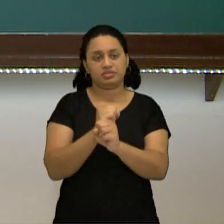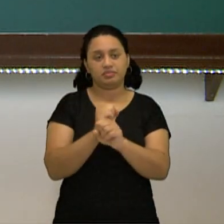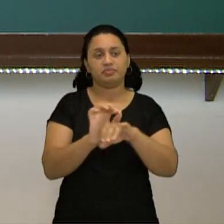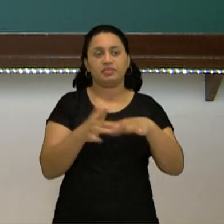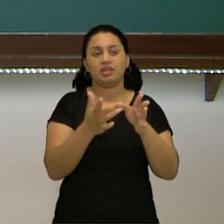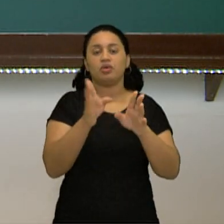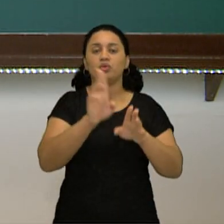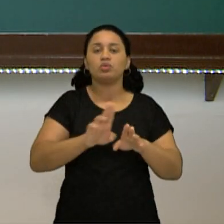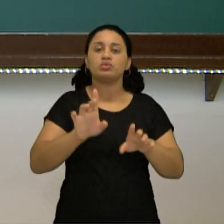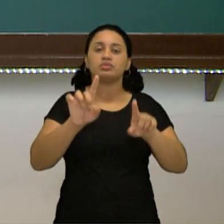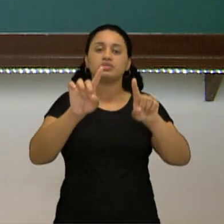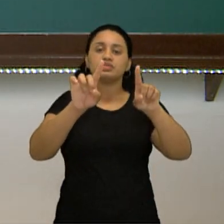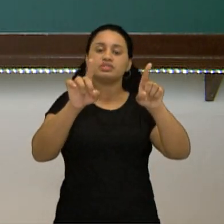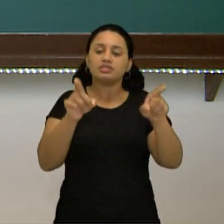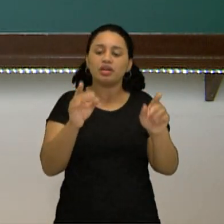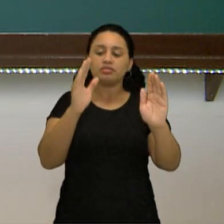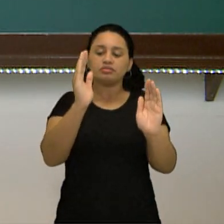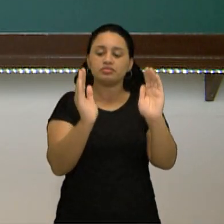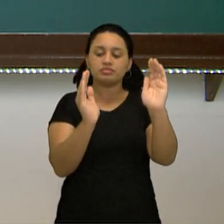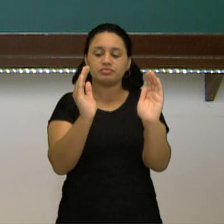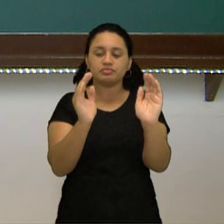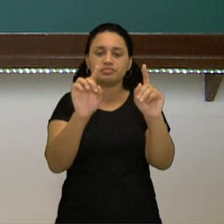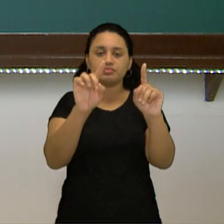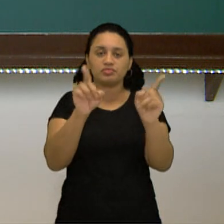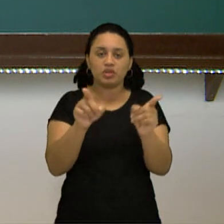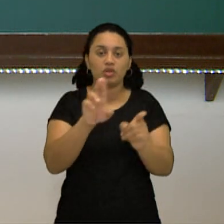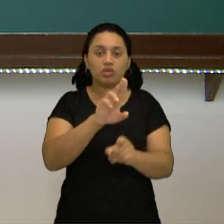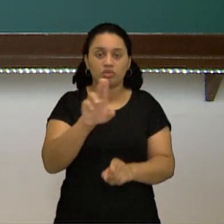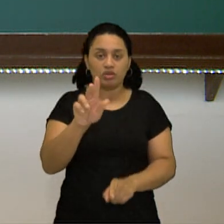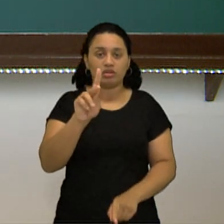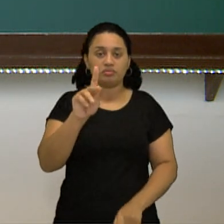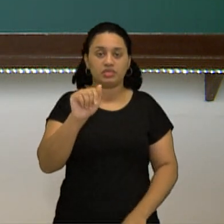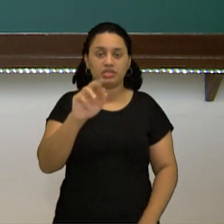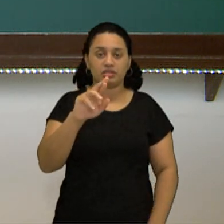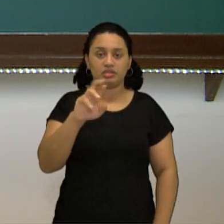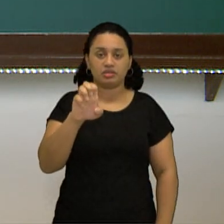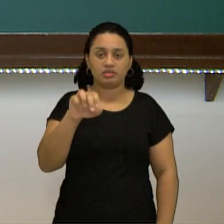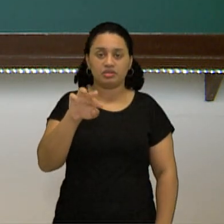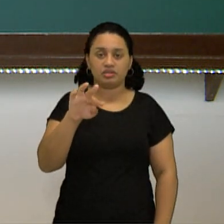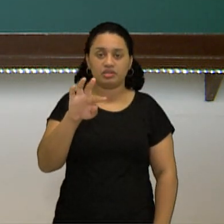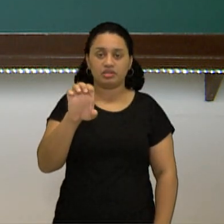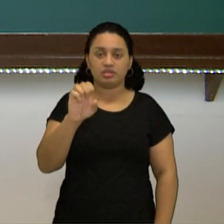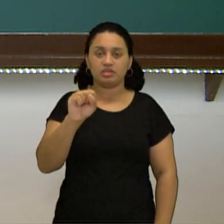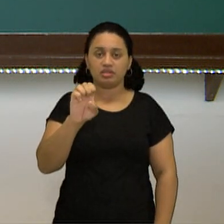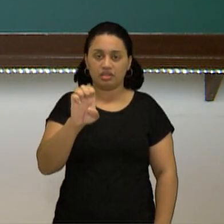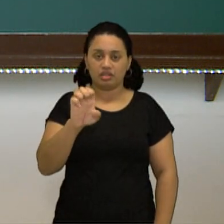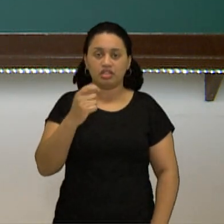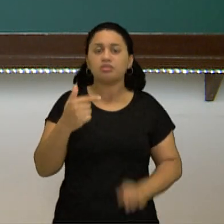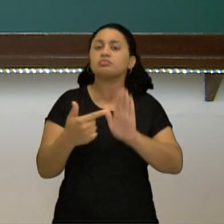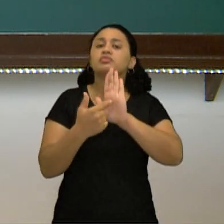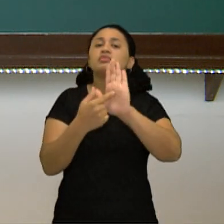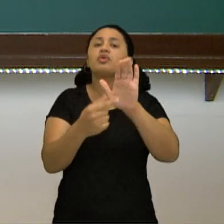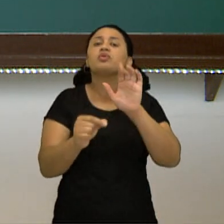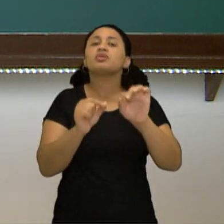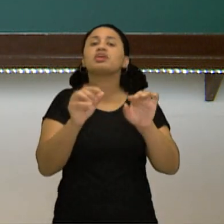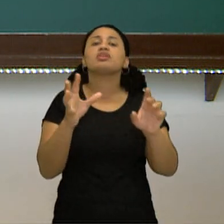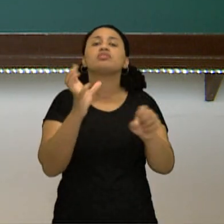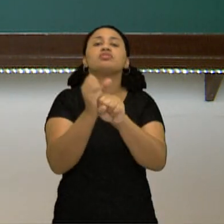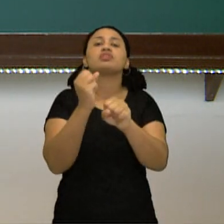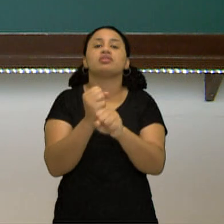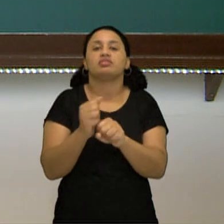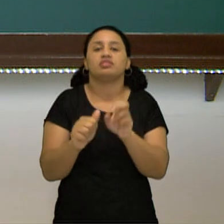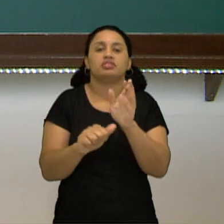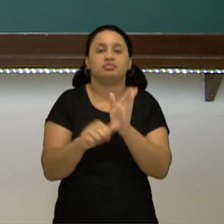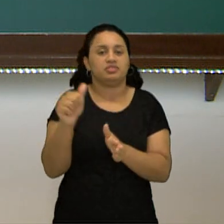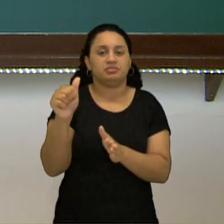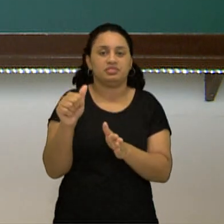usa esse sinal aqui que é chamado de parênteses para mostrar o que eu vou calcular primeiro e por isso ele é